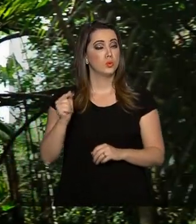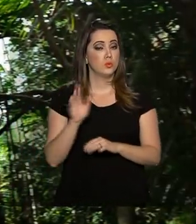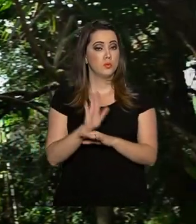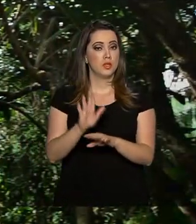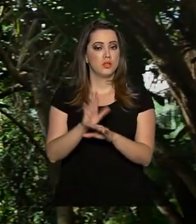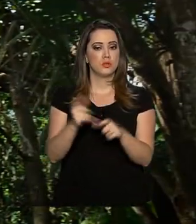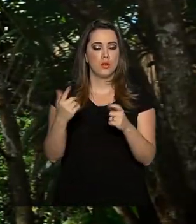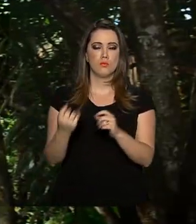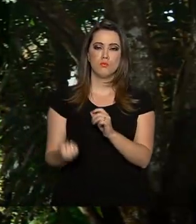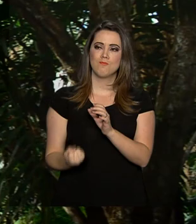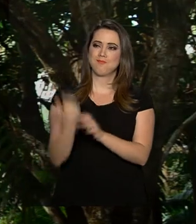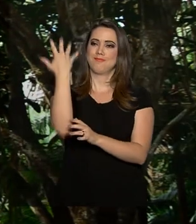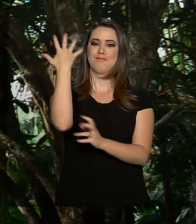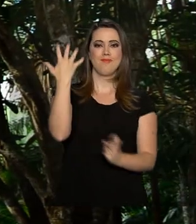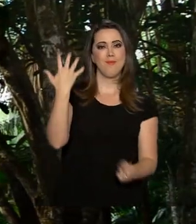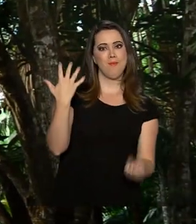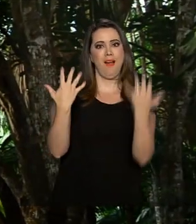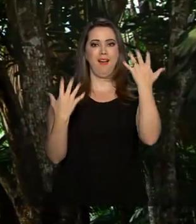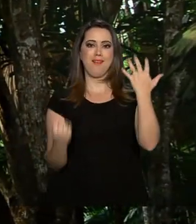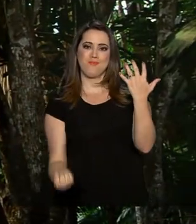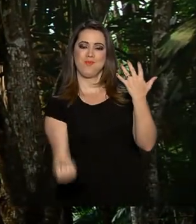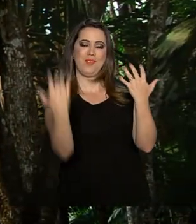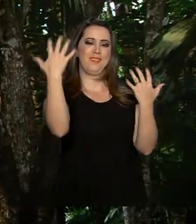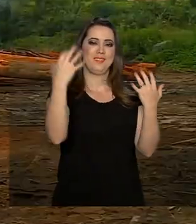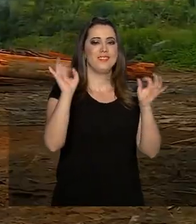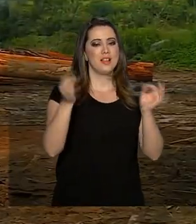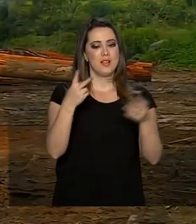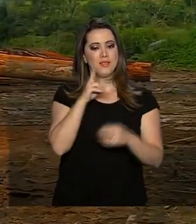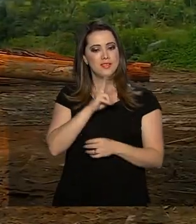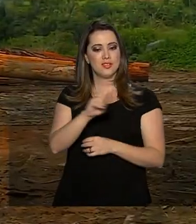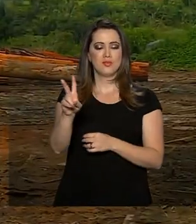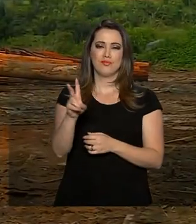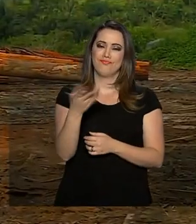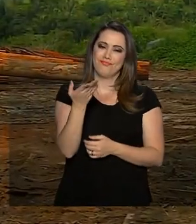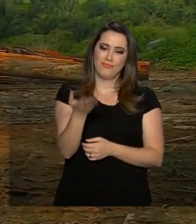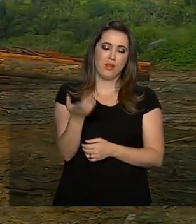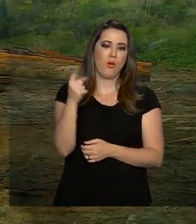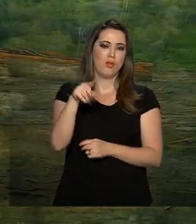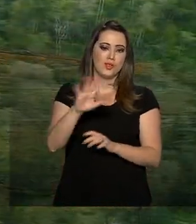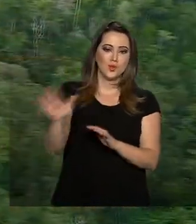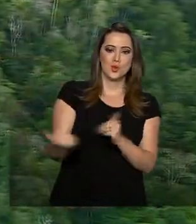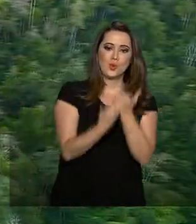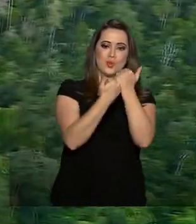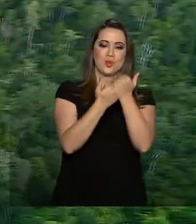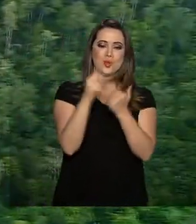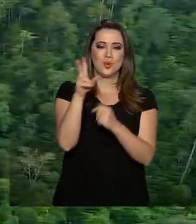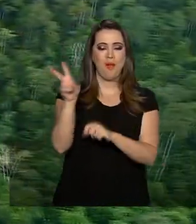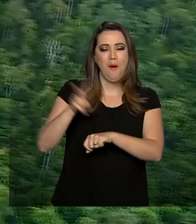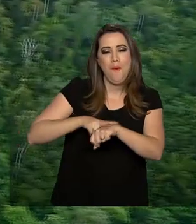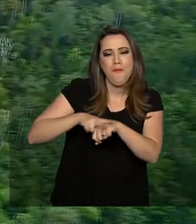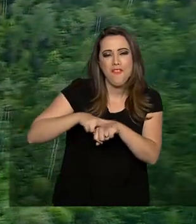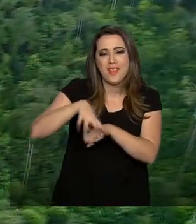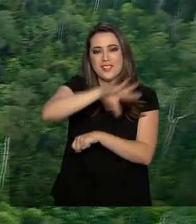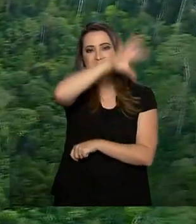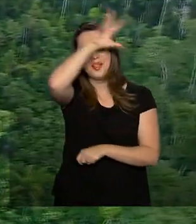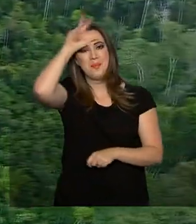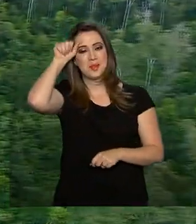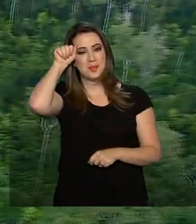manter em pé a floresta e garantir que imagens como essa dêem lugar ao verde da Amazônia.